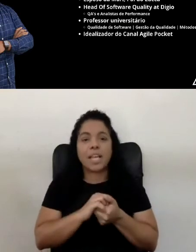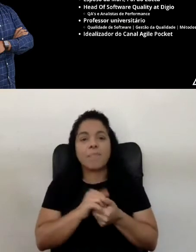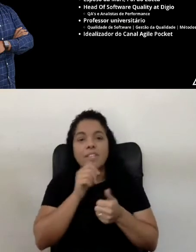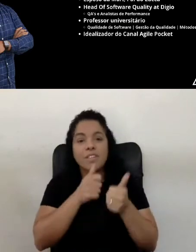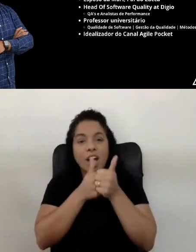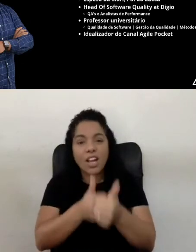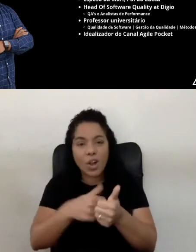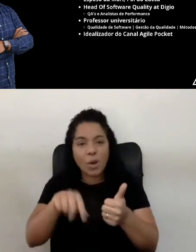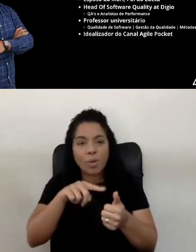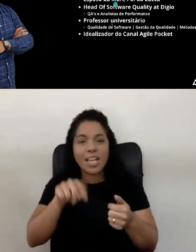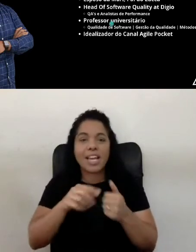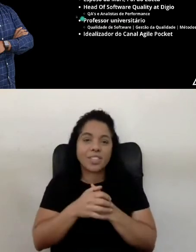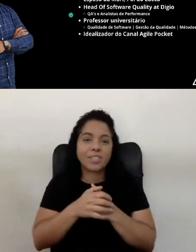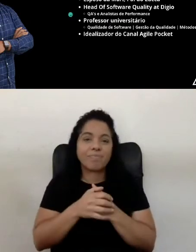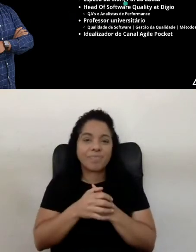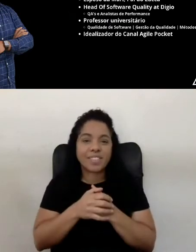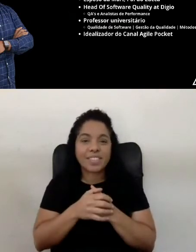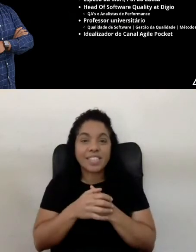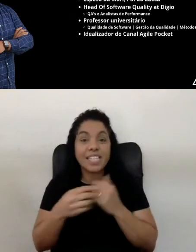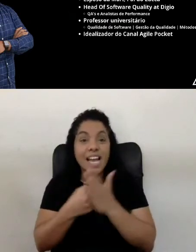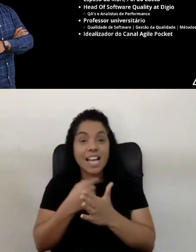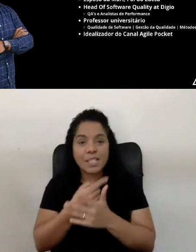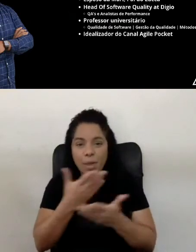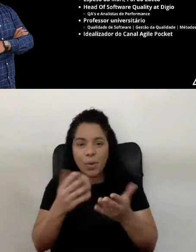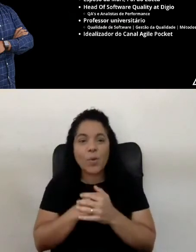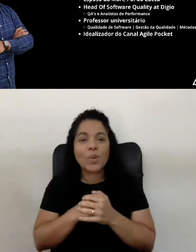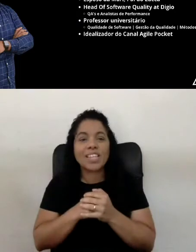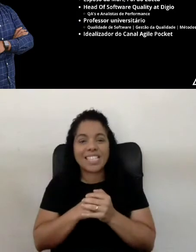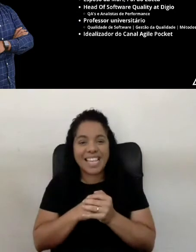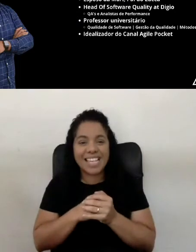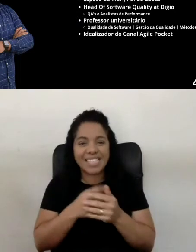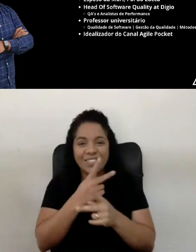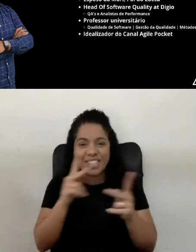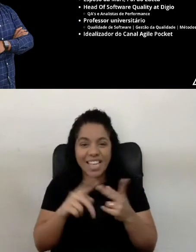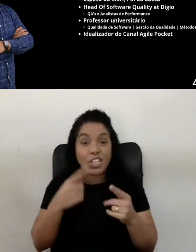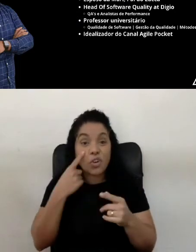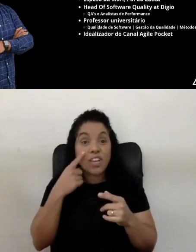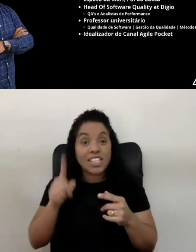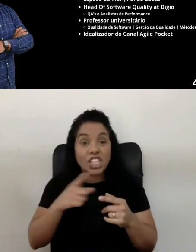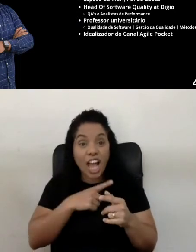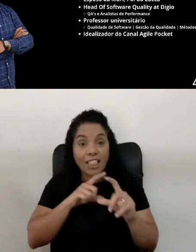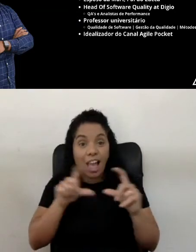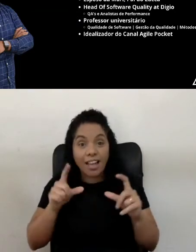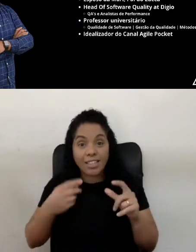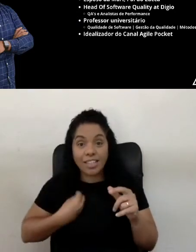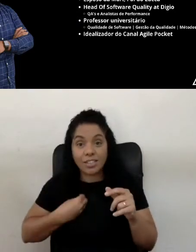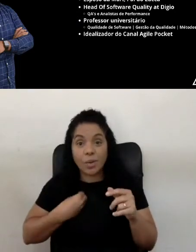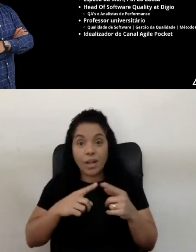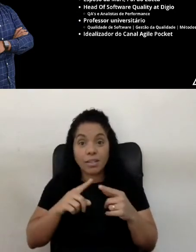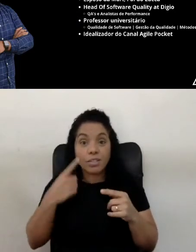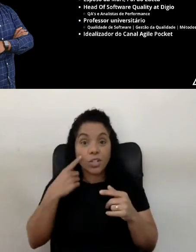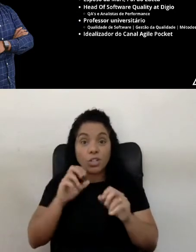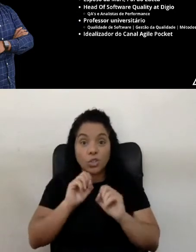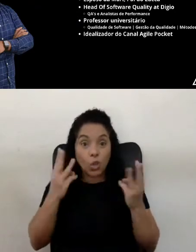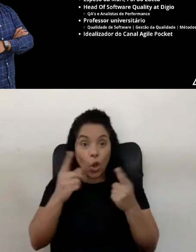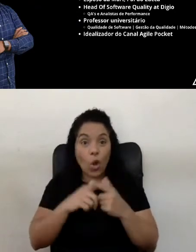acompanhando aqui. Eu vou acompanhando as perguntinhas aqui com vocês. Deixa eu até ver se já está aqui no ar. Show de